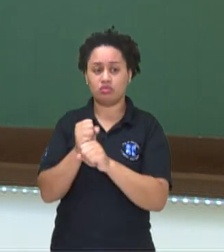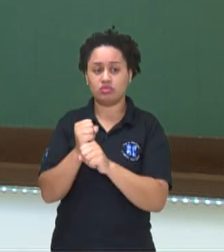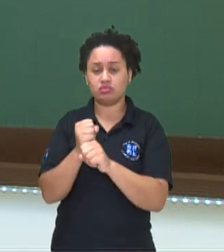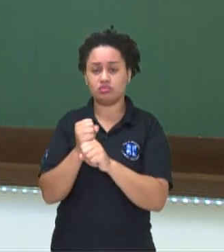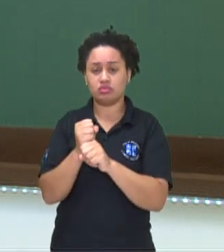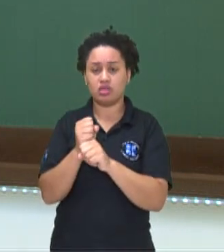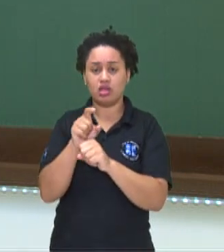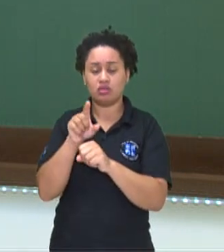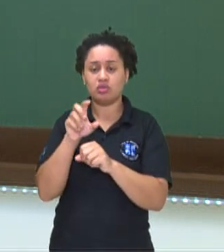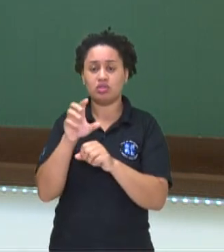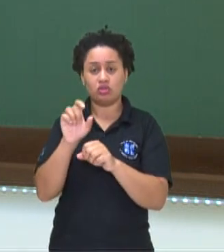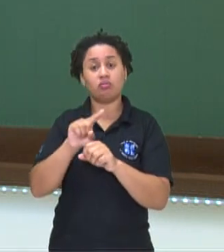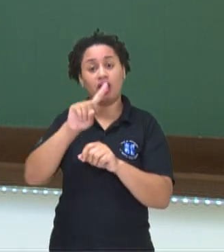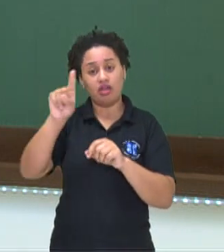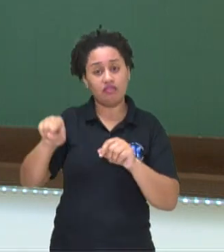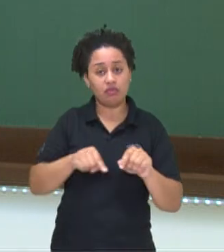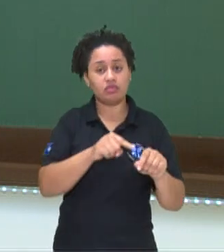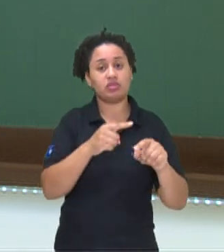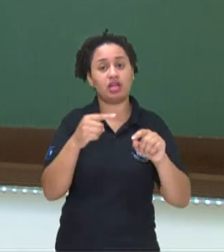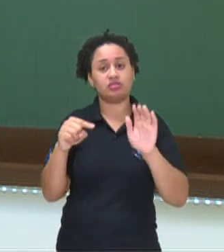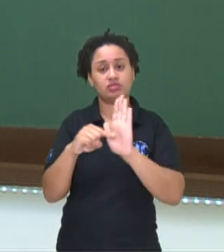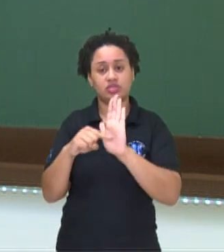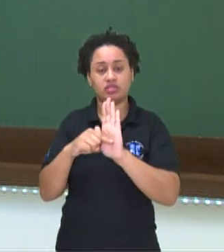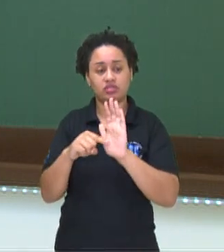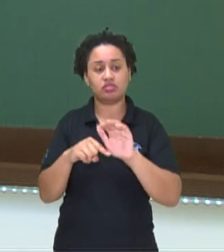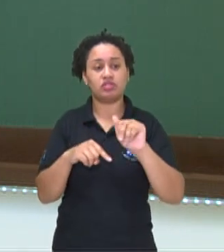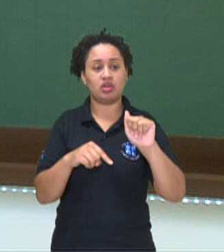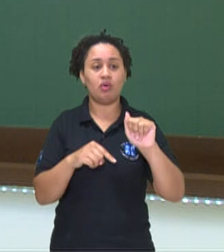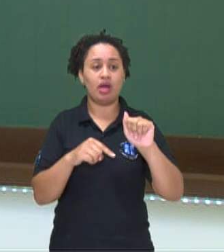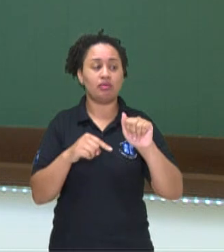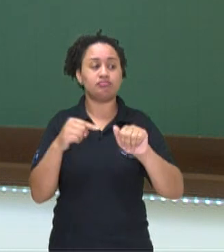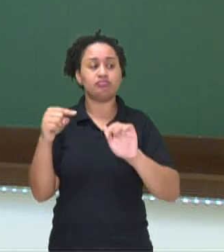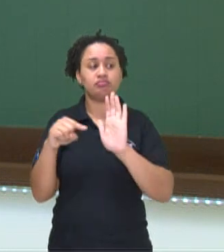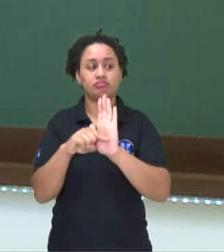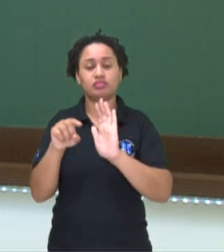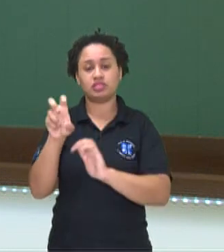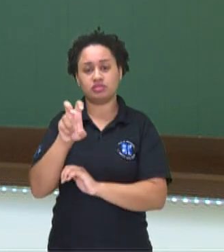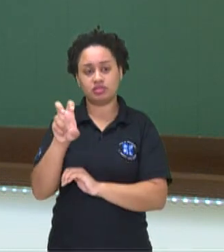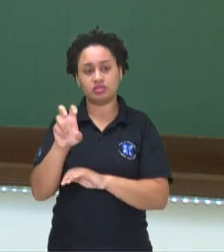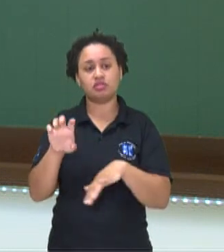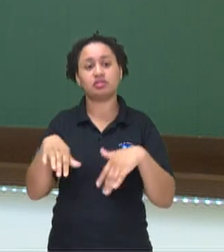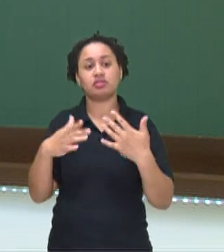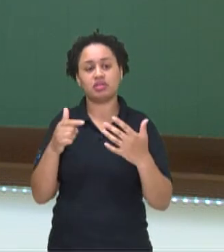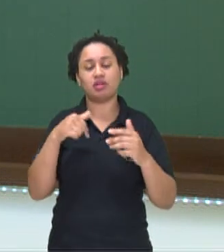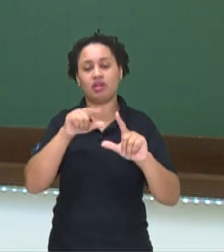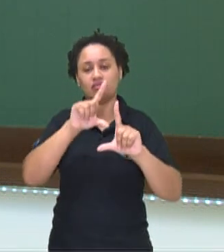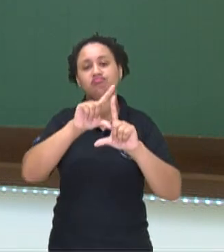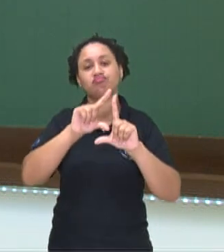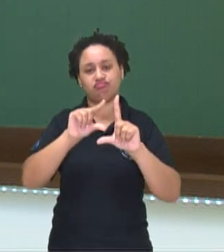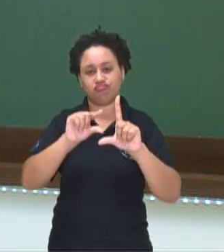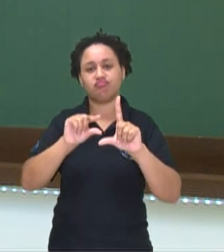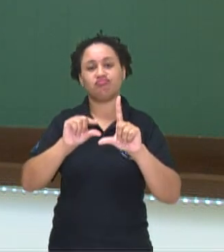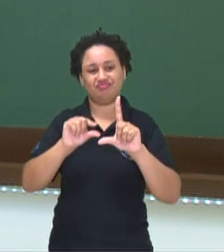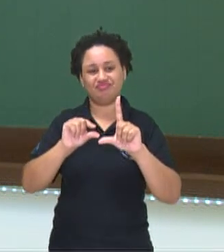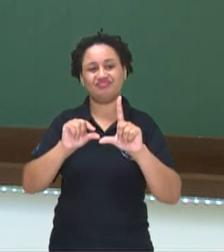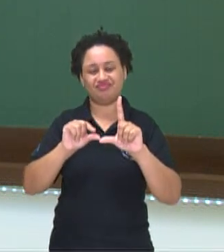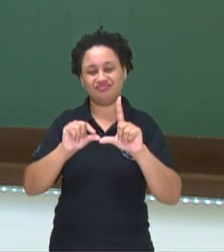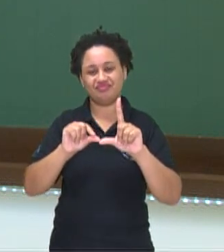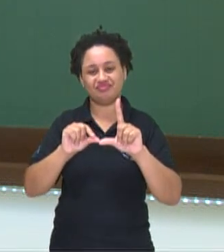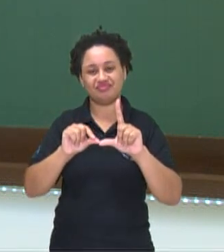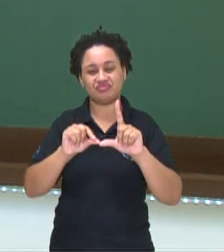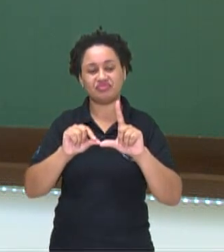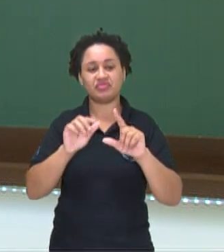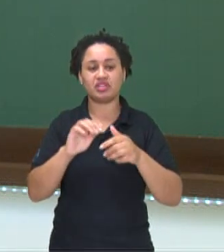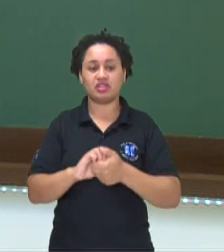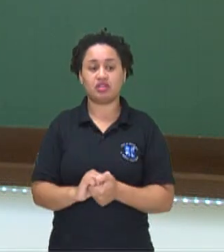passa para o outro lado negativo, então, o a é menos 5. Então, com certeza, professora, nós podemos dizer que ela é decrescente, o coeficiente